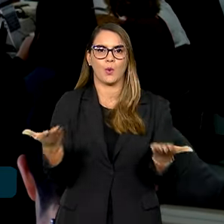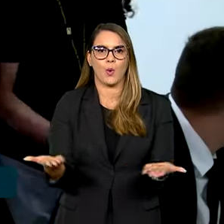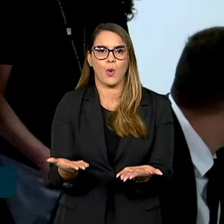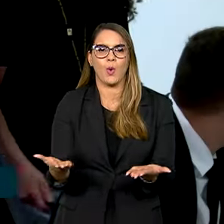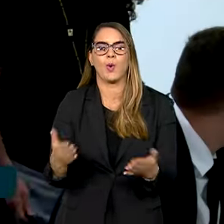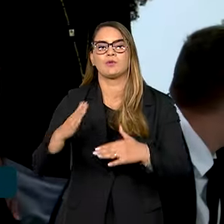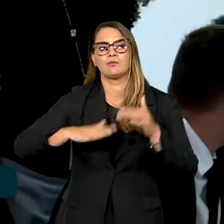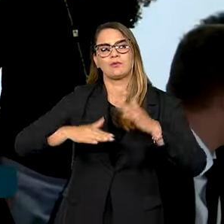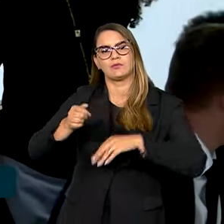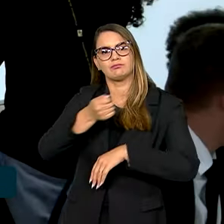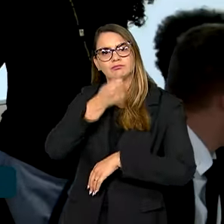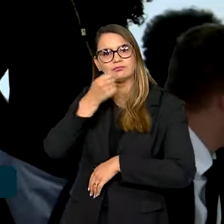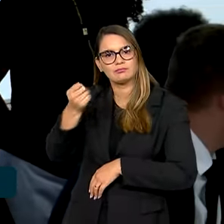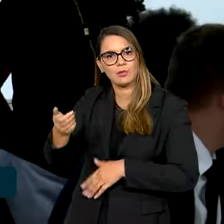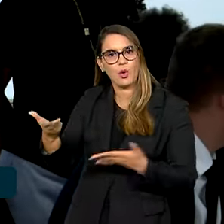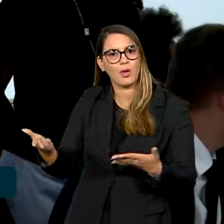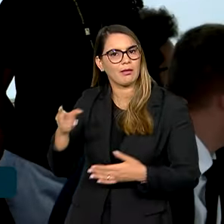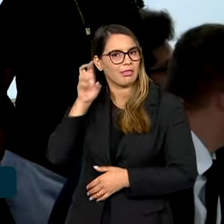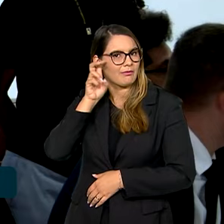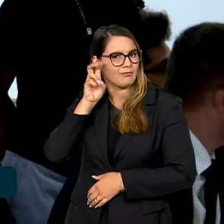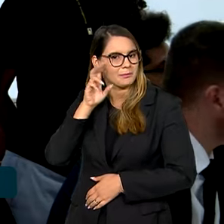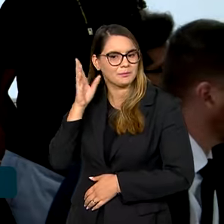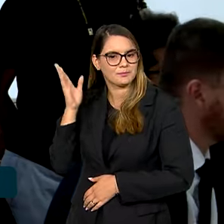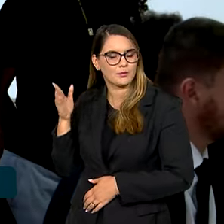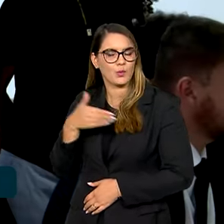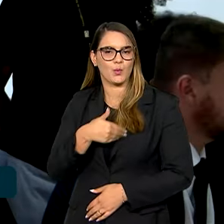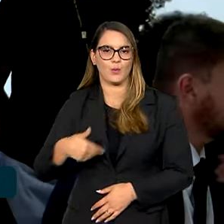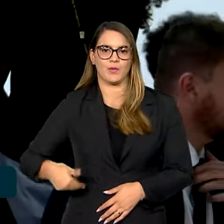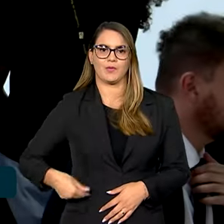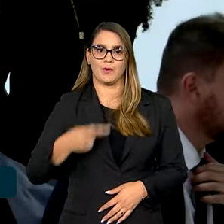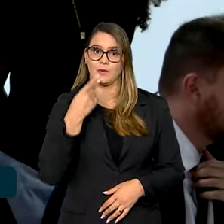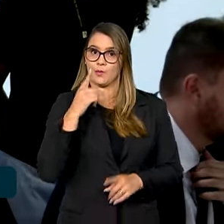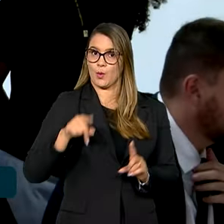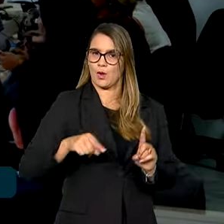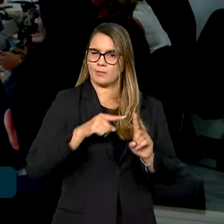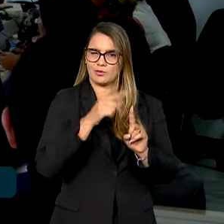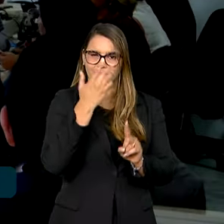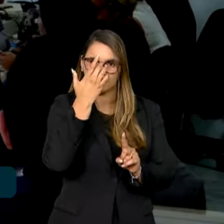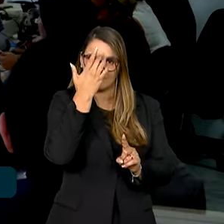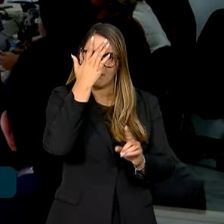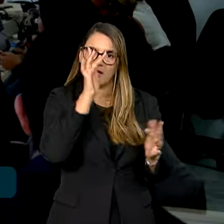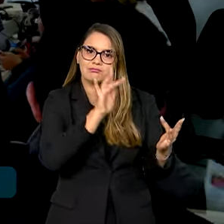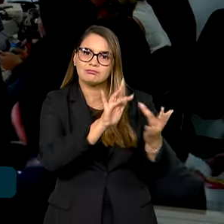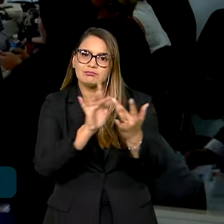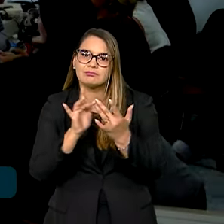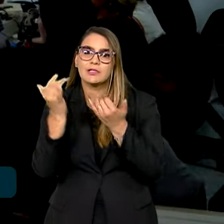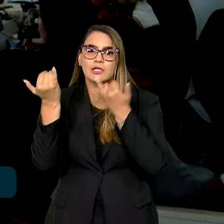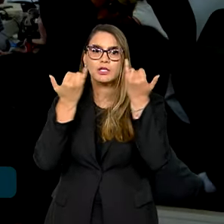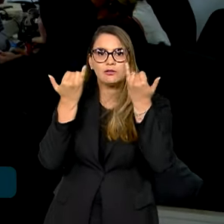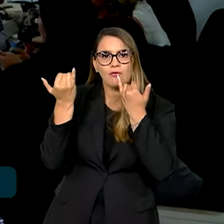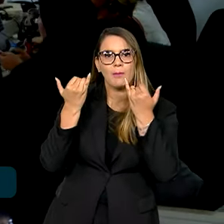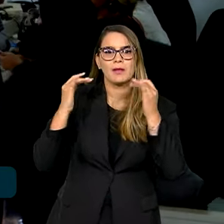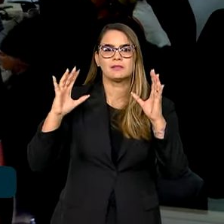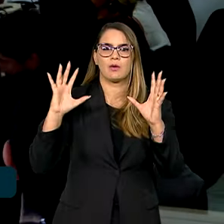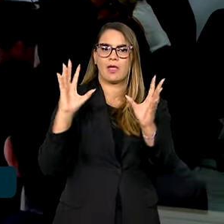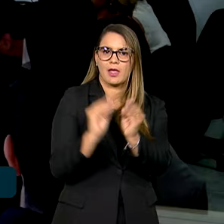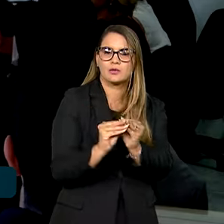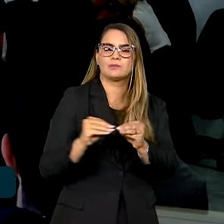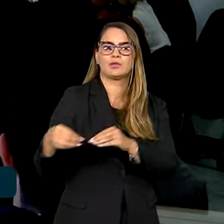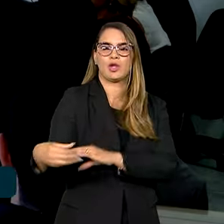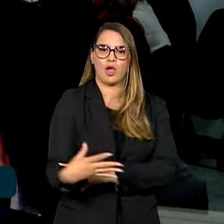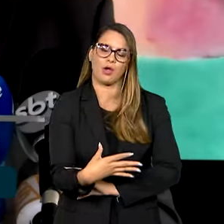Palácio do Planalto nesta quinta-feira. Segundo o governo, objetivo é facilitar o acesso a dados compilados e